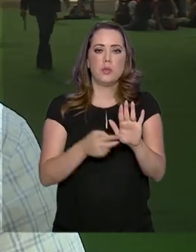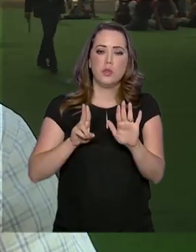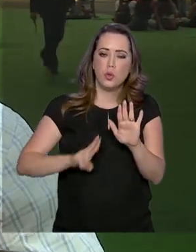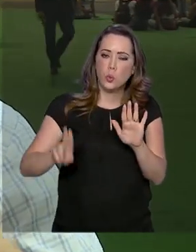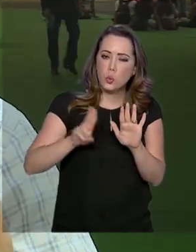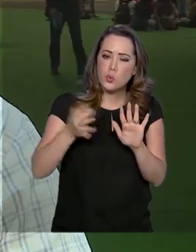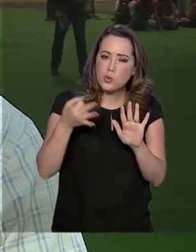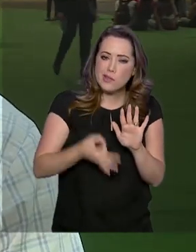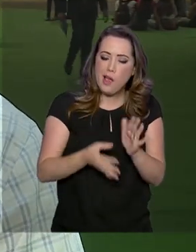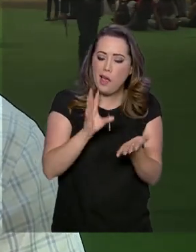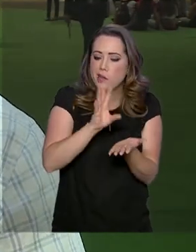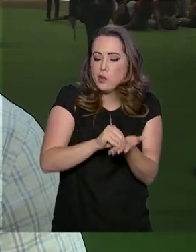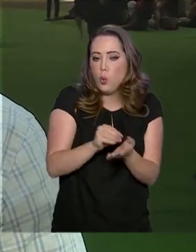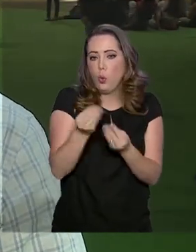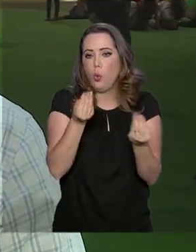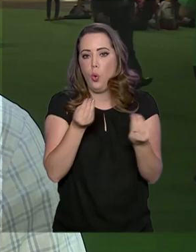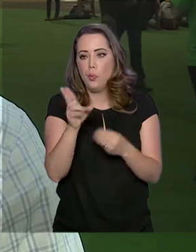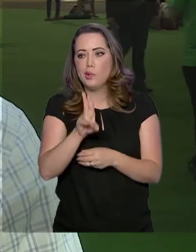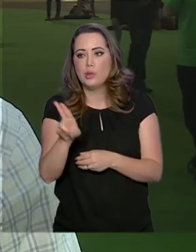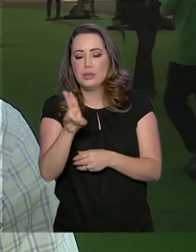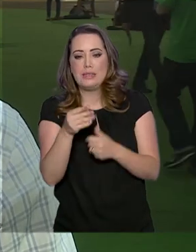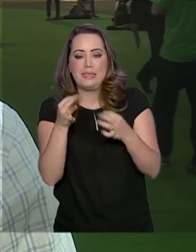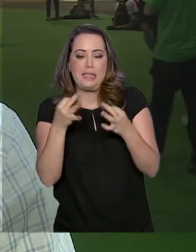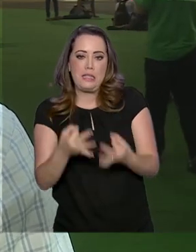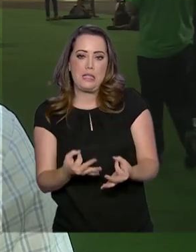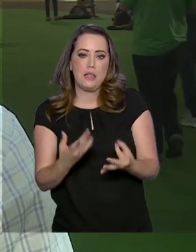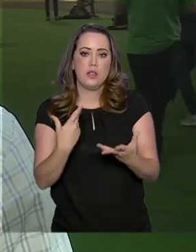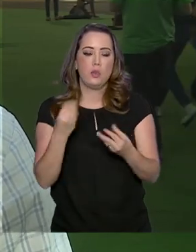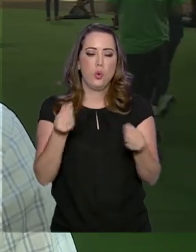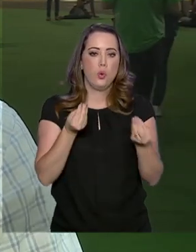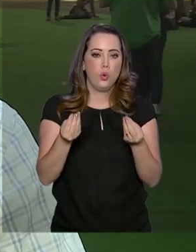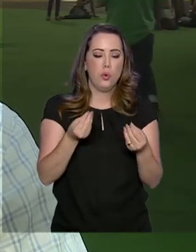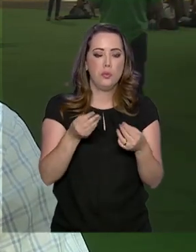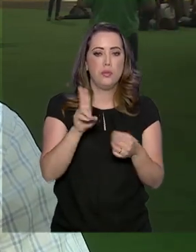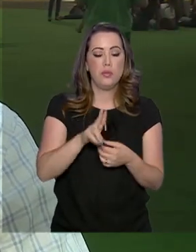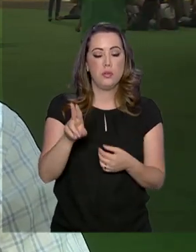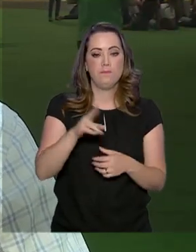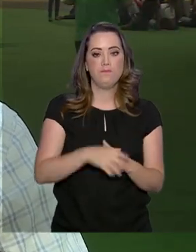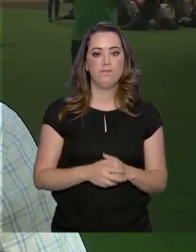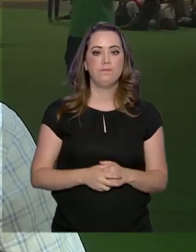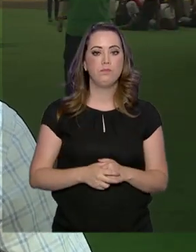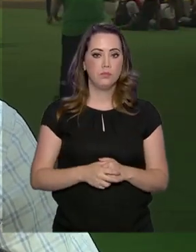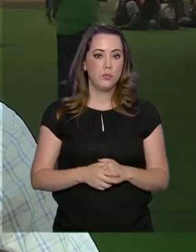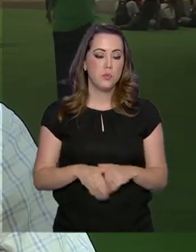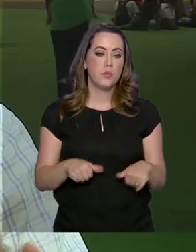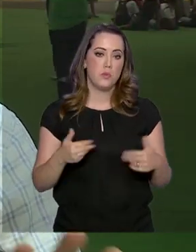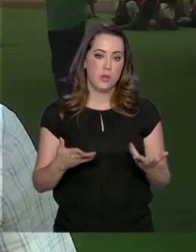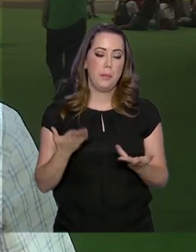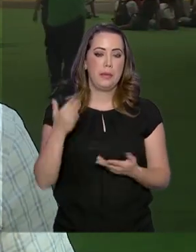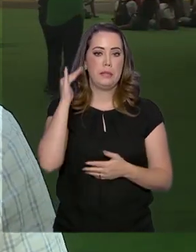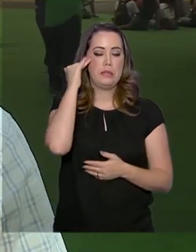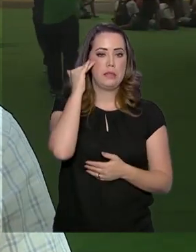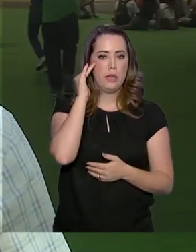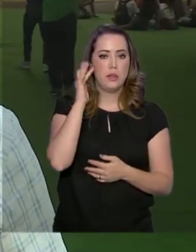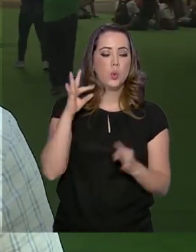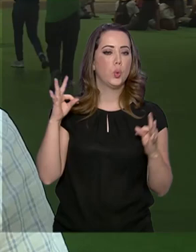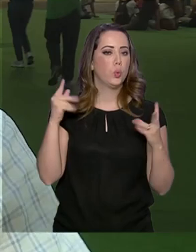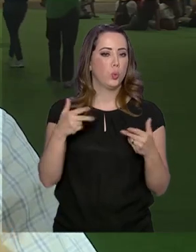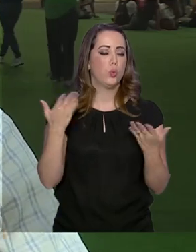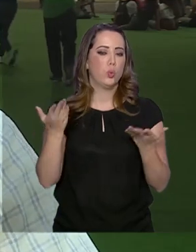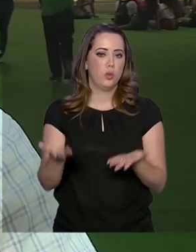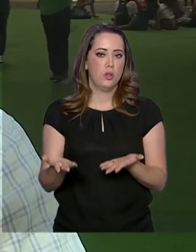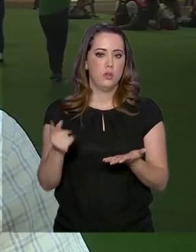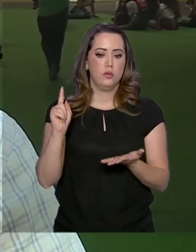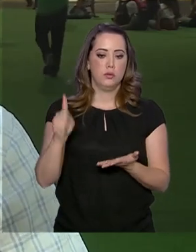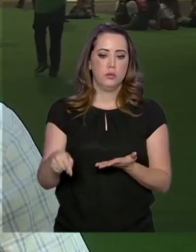equipamento, o tipo de escolha, como é que ele vai usar esse equipamento, para que ele compreenda que tudo isso